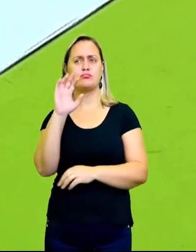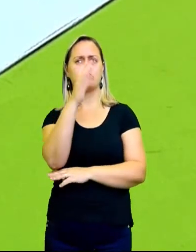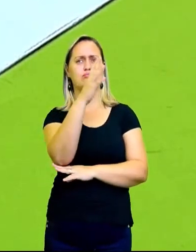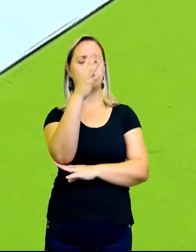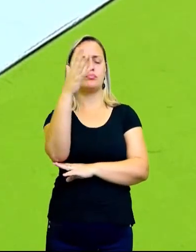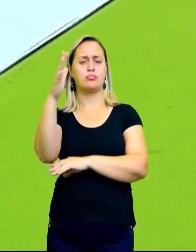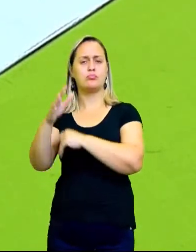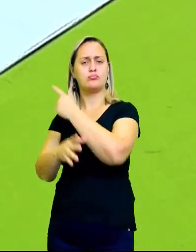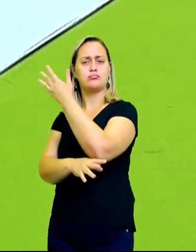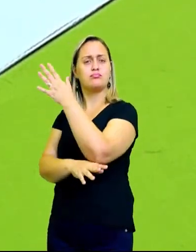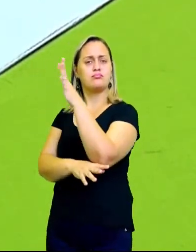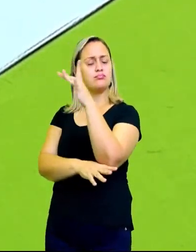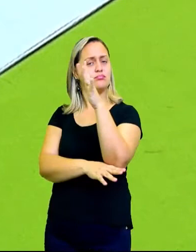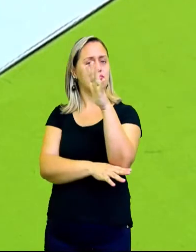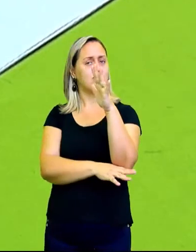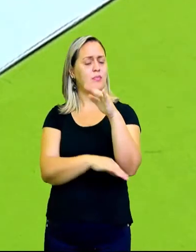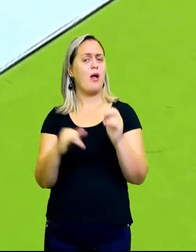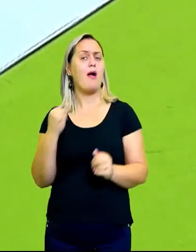no espaço.